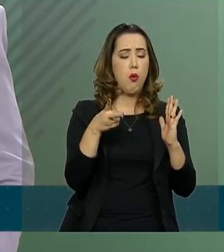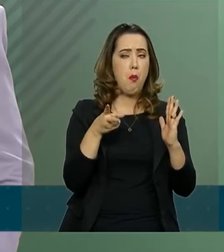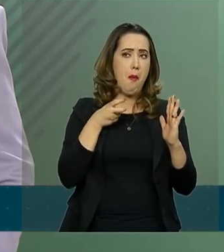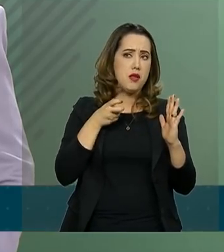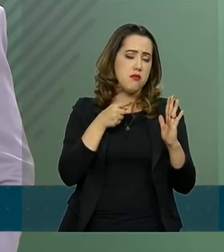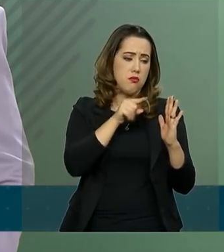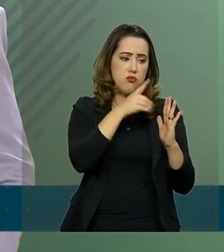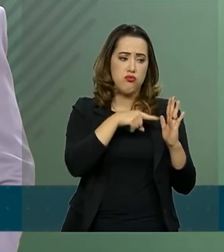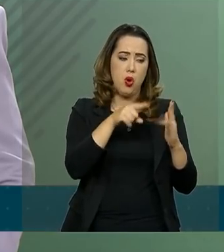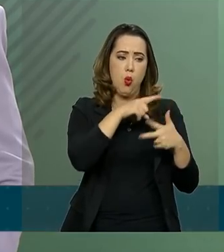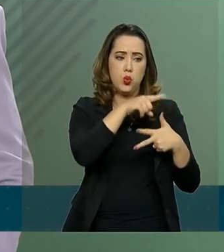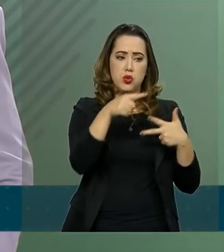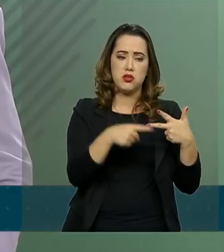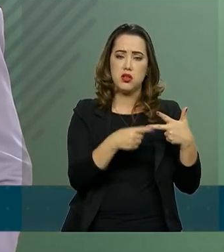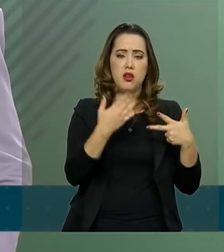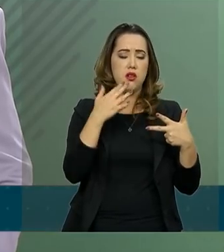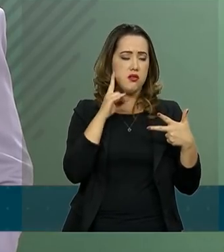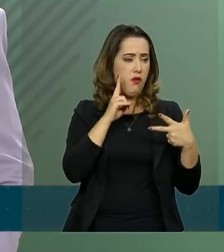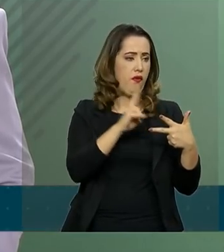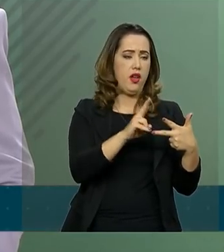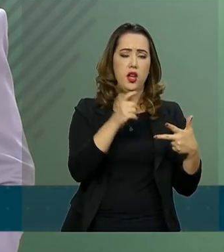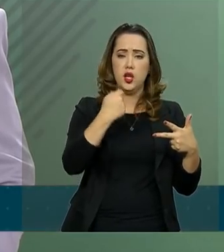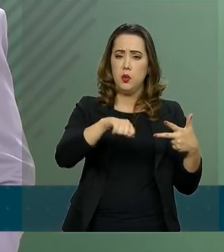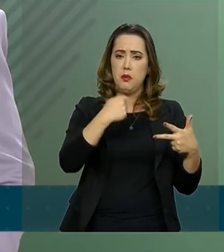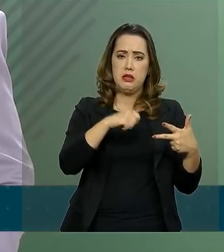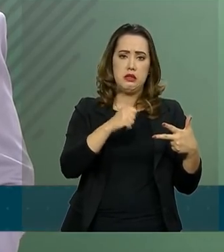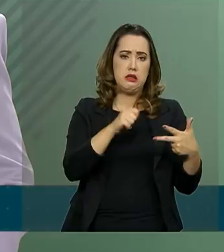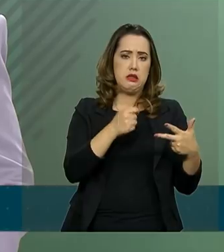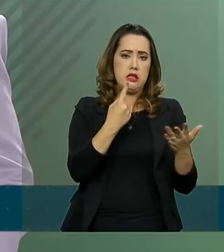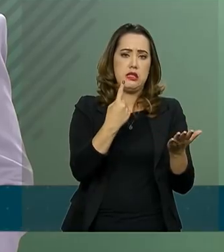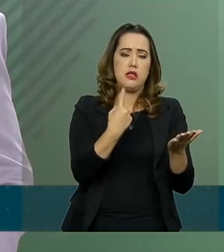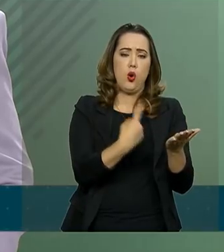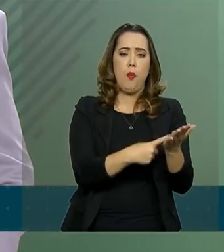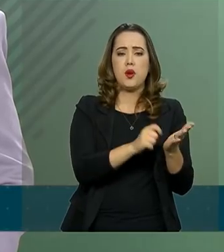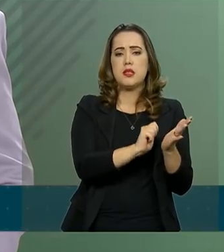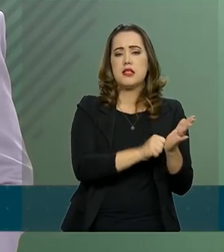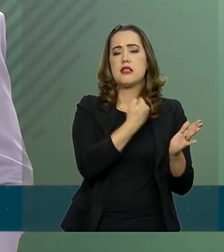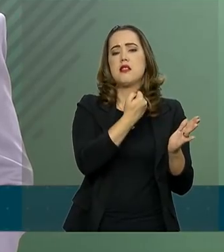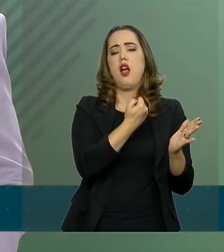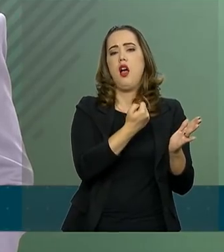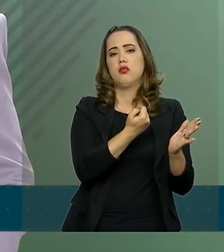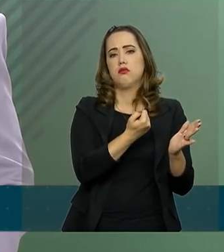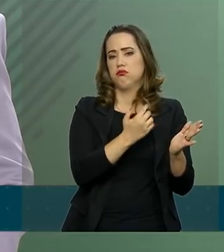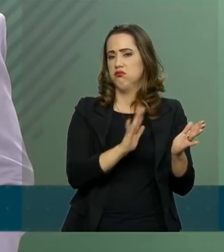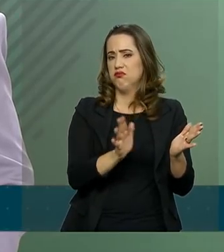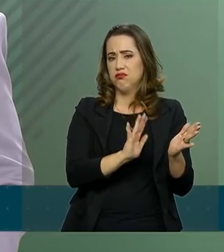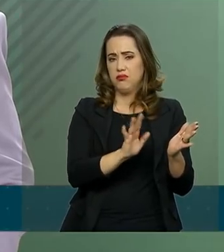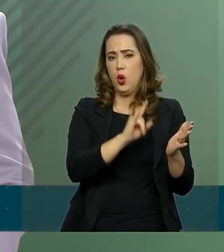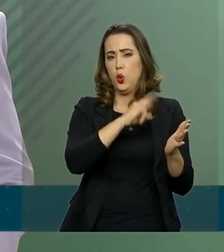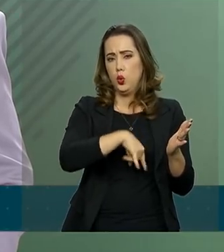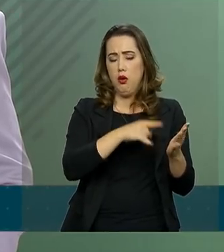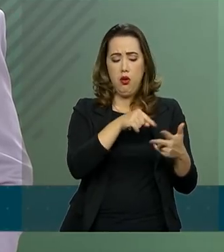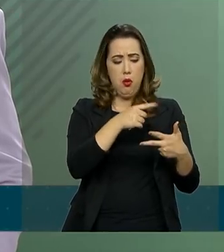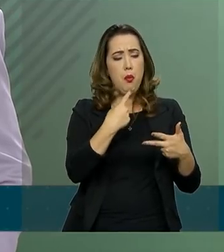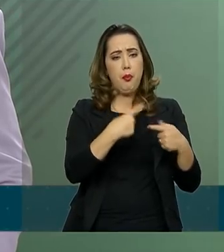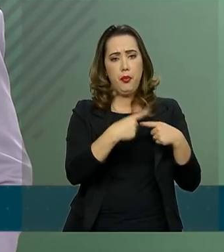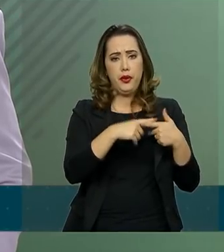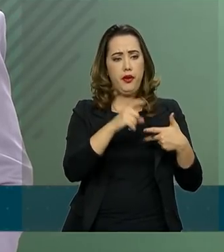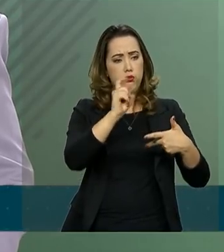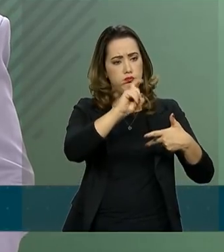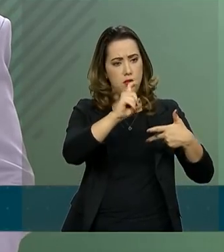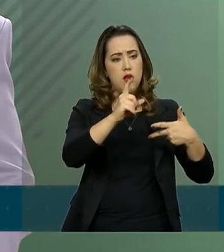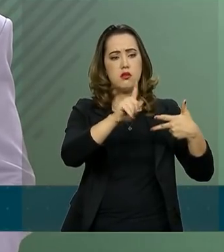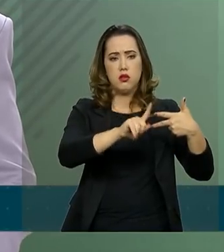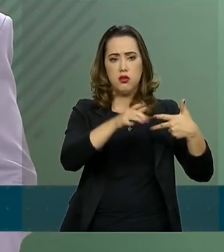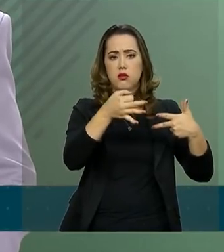deles, ele pediu para eu reforçar. É consenso dos três poderes que não é necessário firmar-se um documento para que este pacto venha